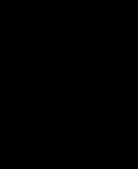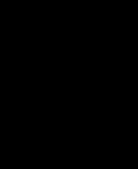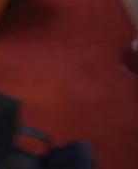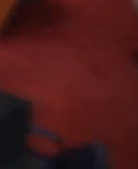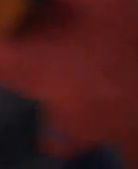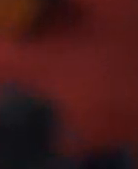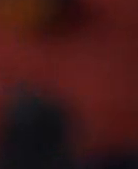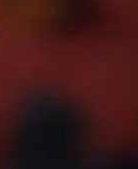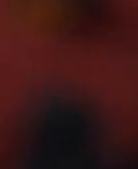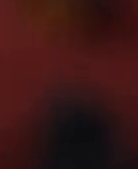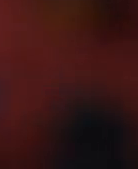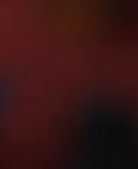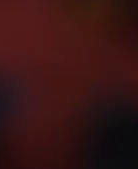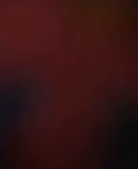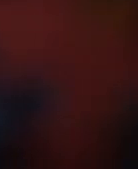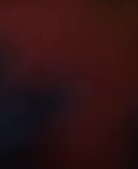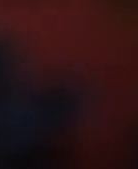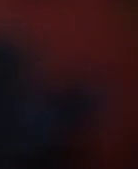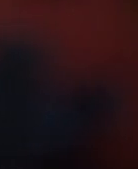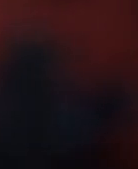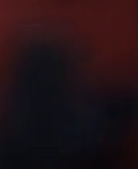Música Música Música Música Música